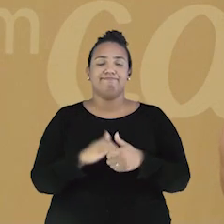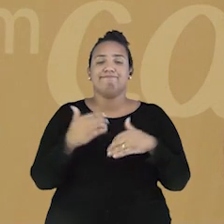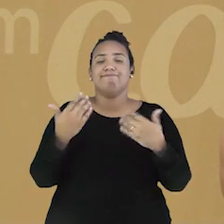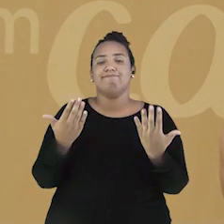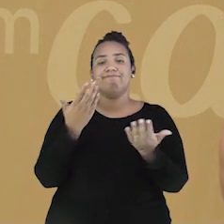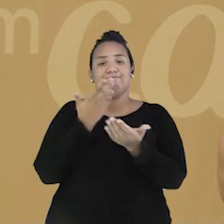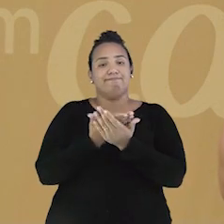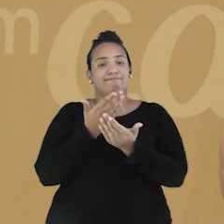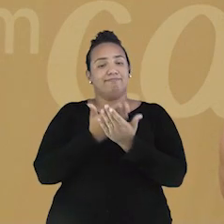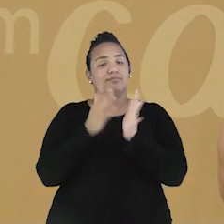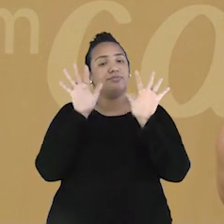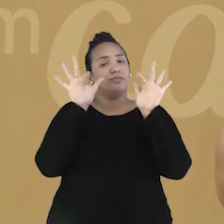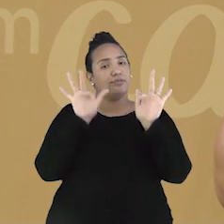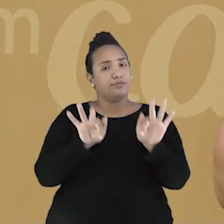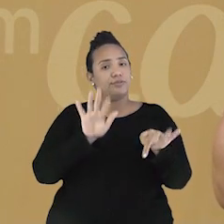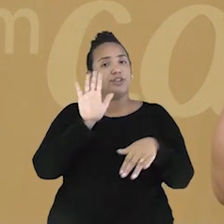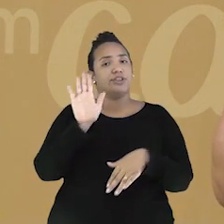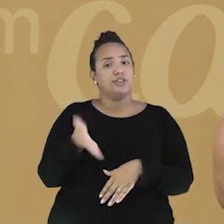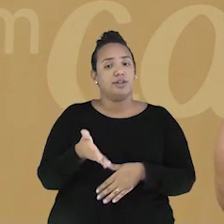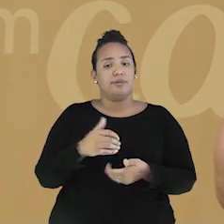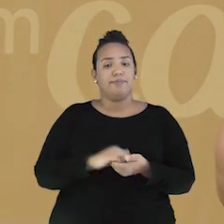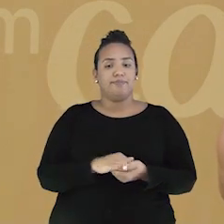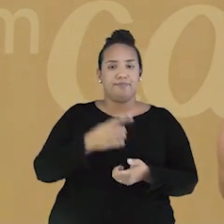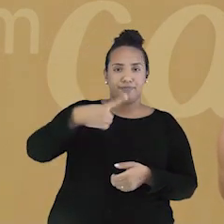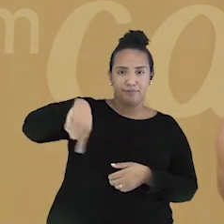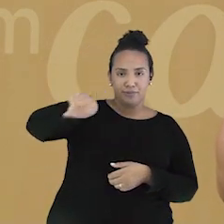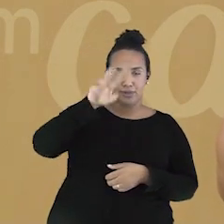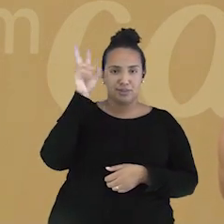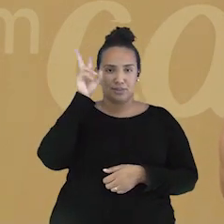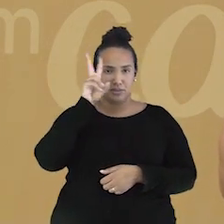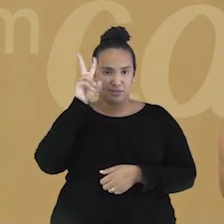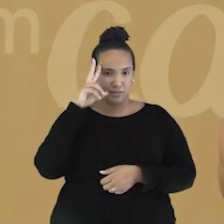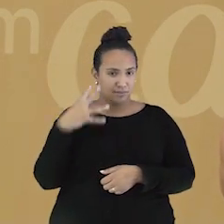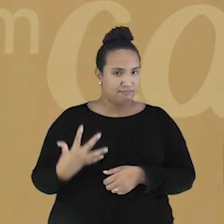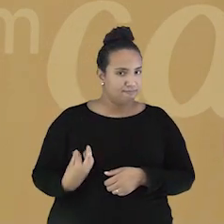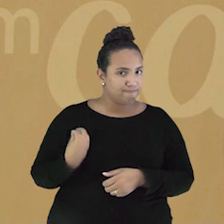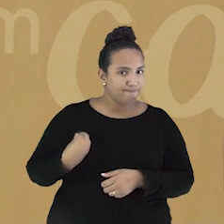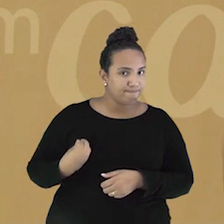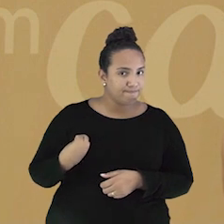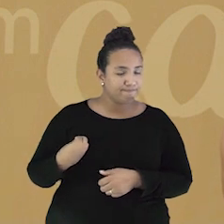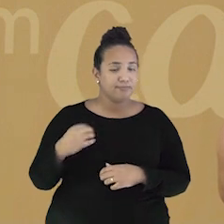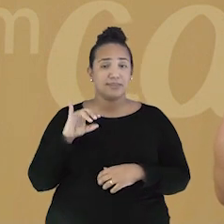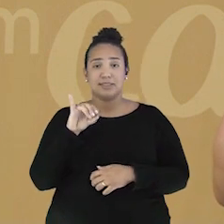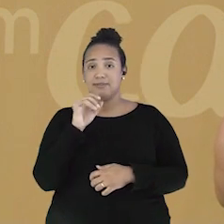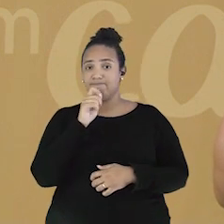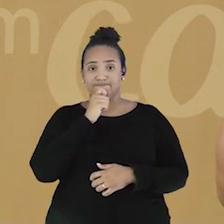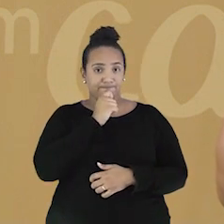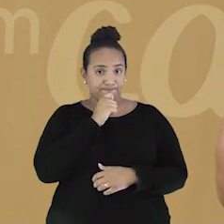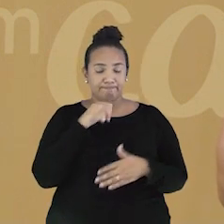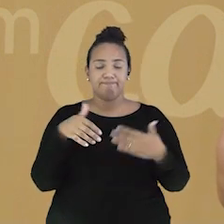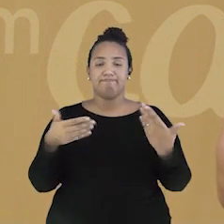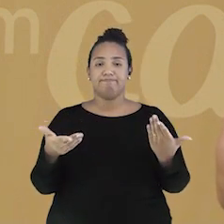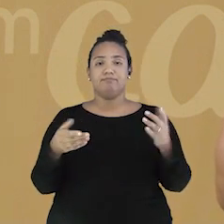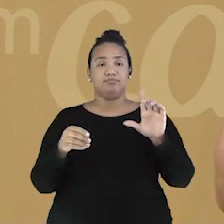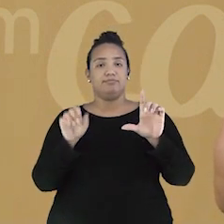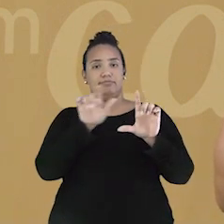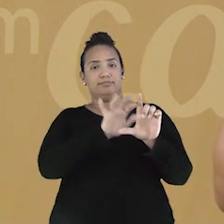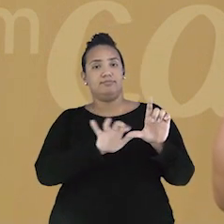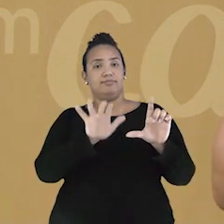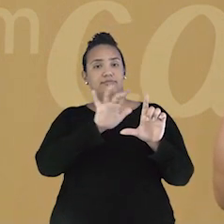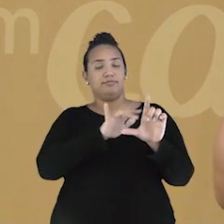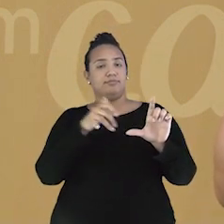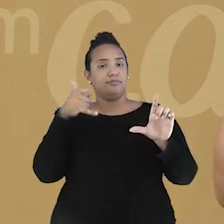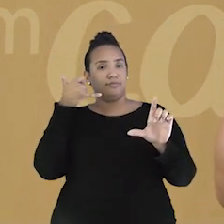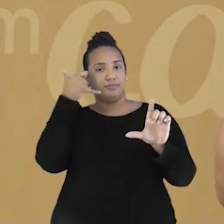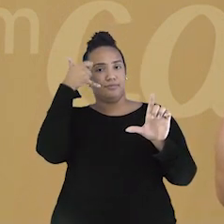a nossa aula está chegando ao fim, pessoal. Vocês se lembraram de marcar presença? Caso não tenham feito, é só apontar a câmera